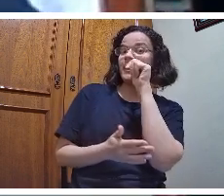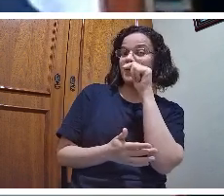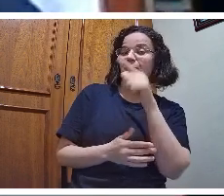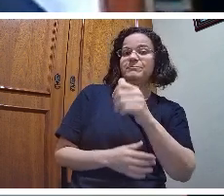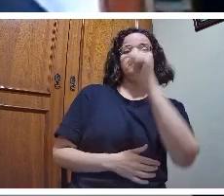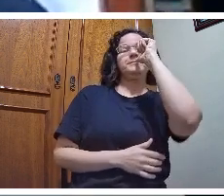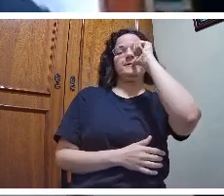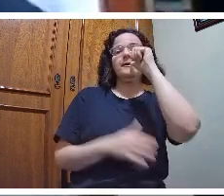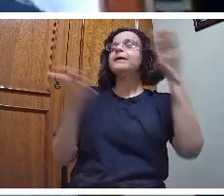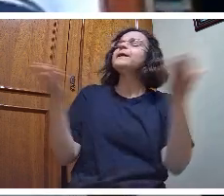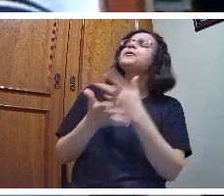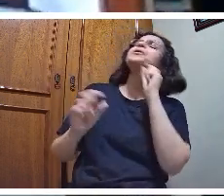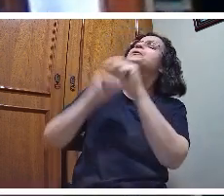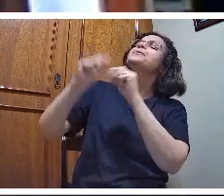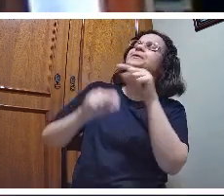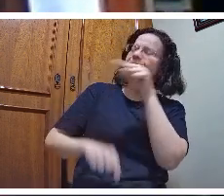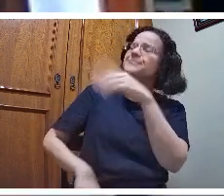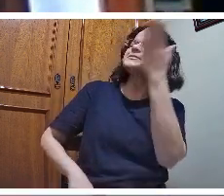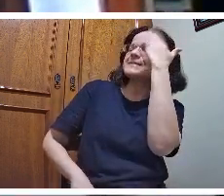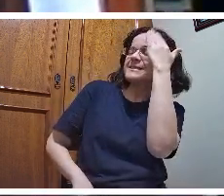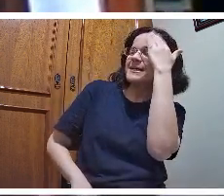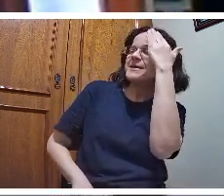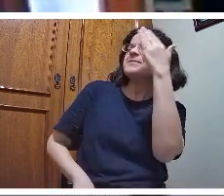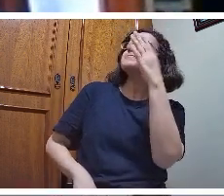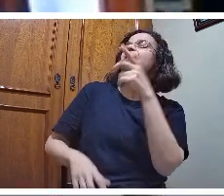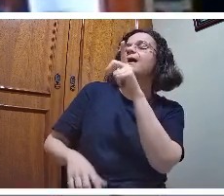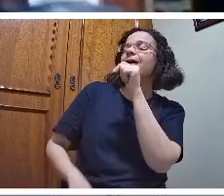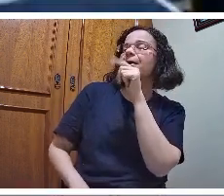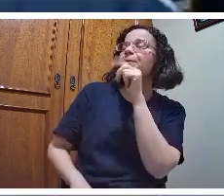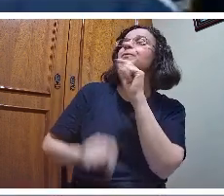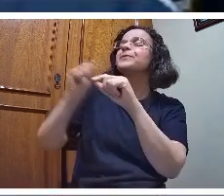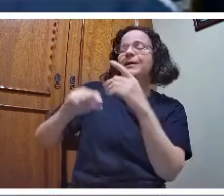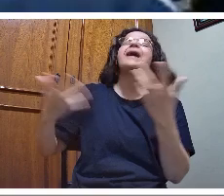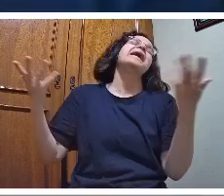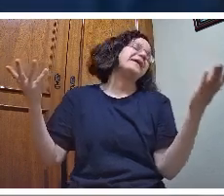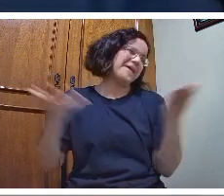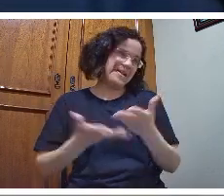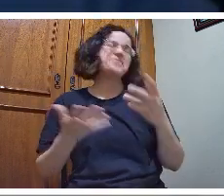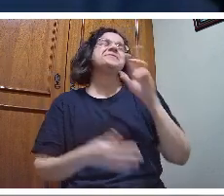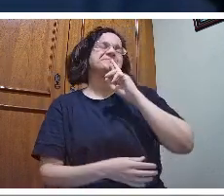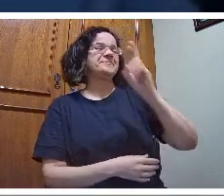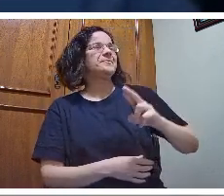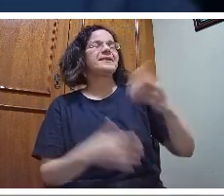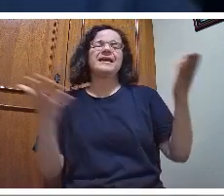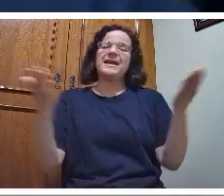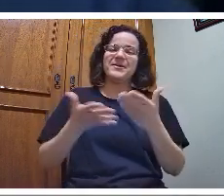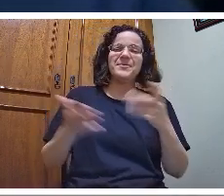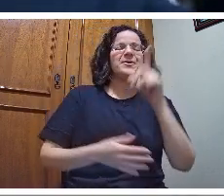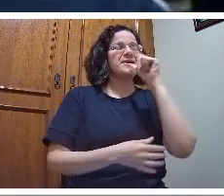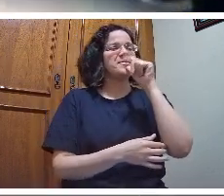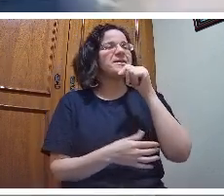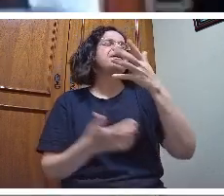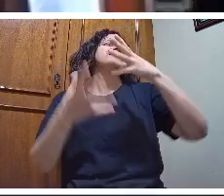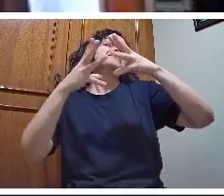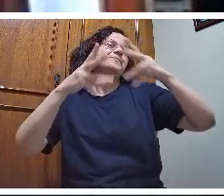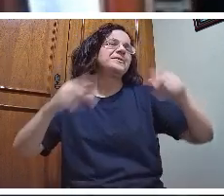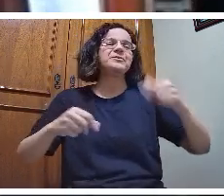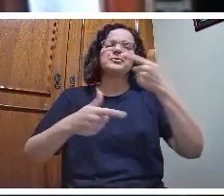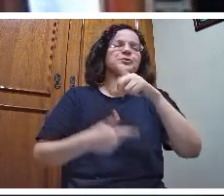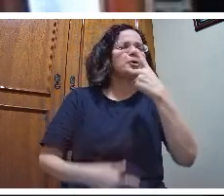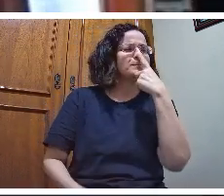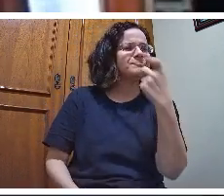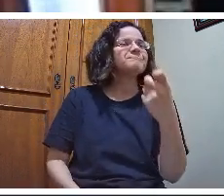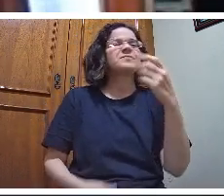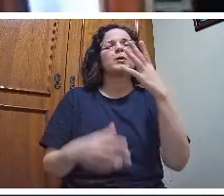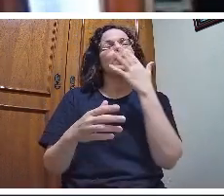Joãozinho, o que você entende por água? Aí, professor, agora eu sei. Água é um líquido que não tem cheiro, que não tem cor, que não tem sabor,